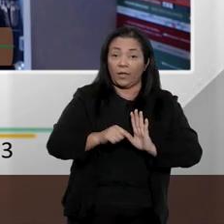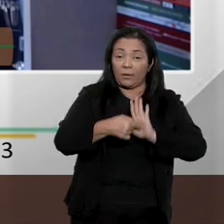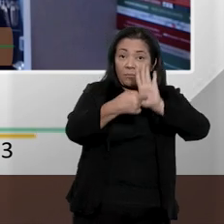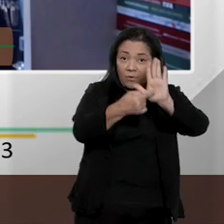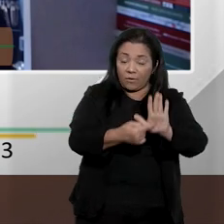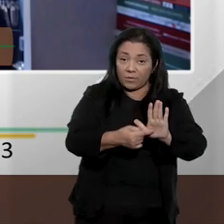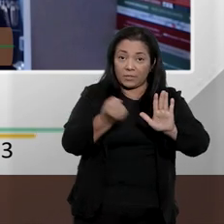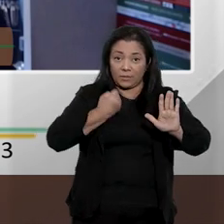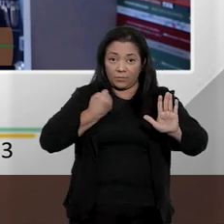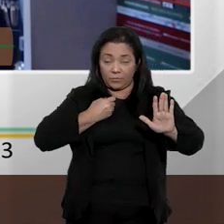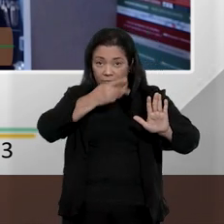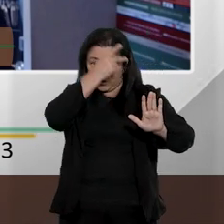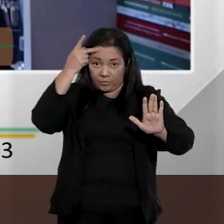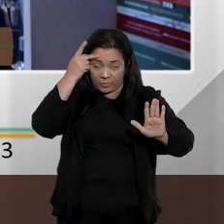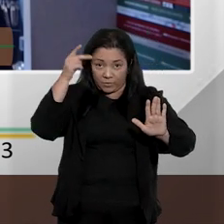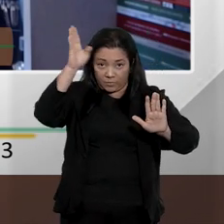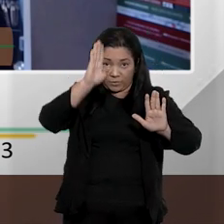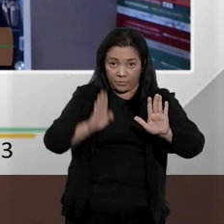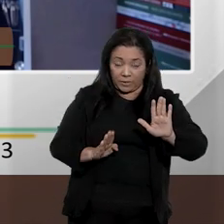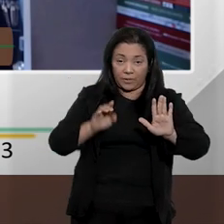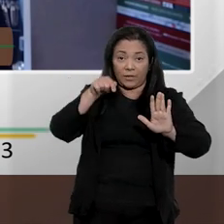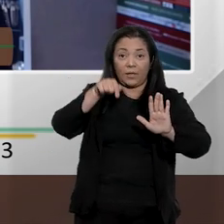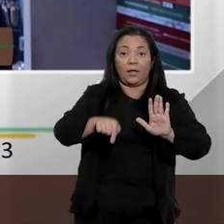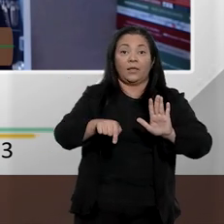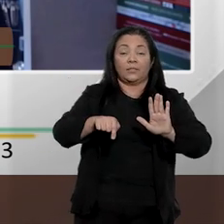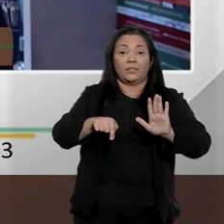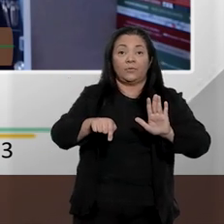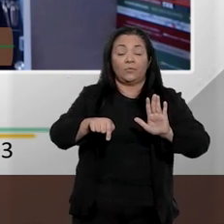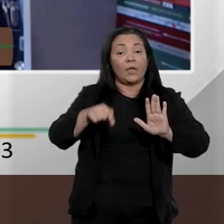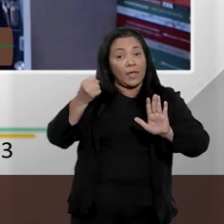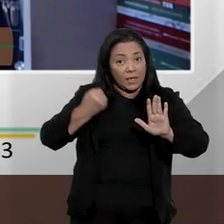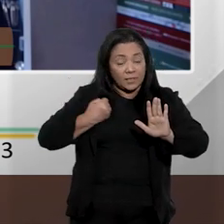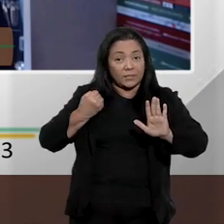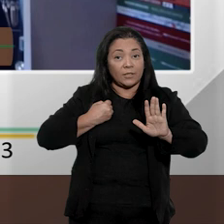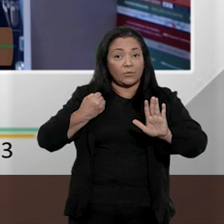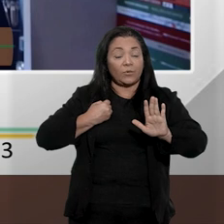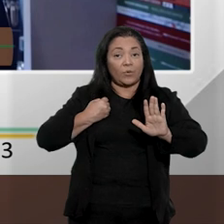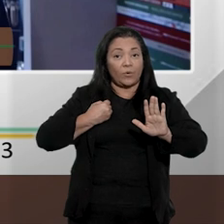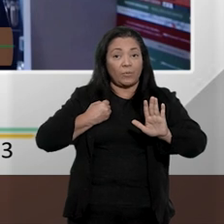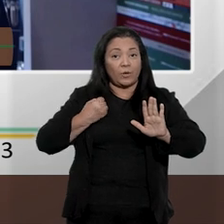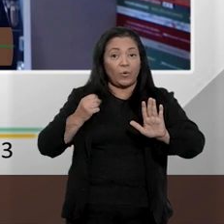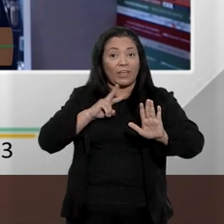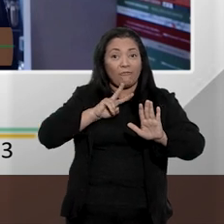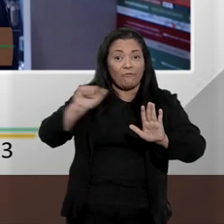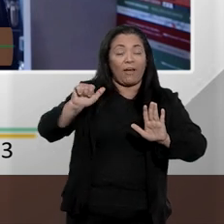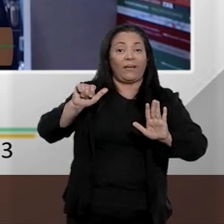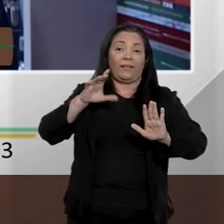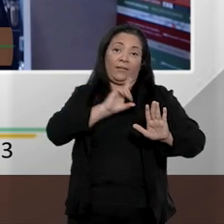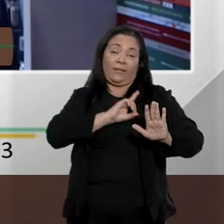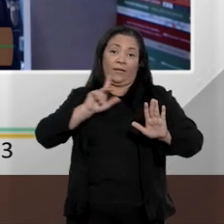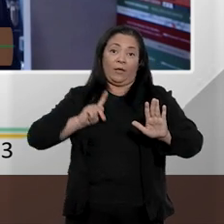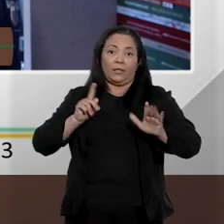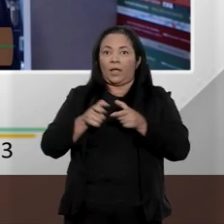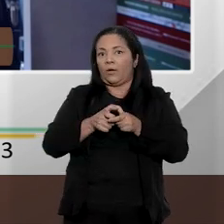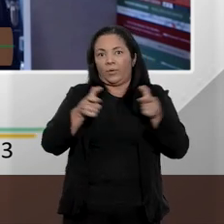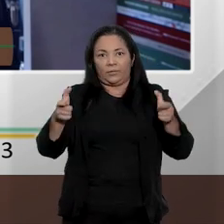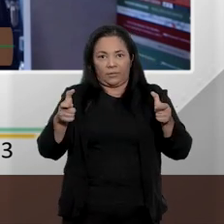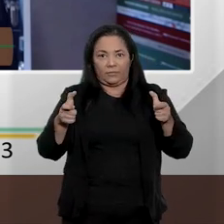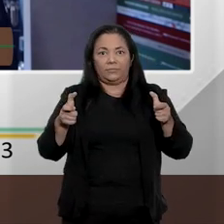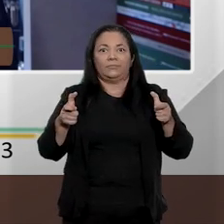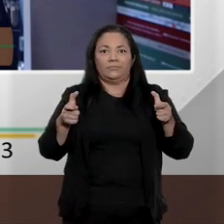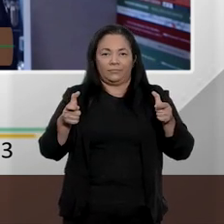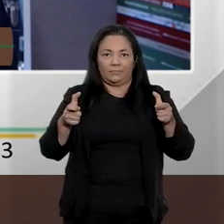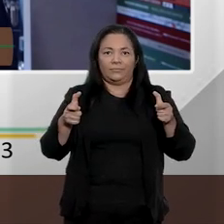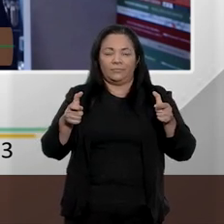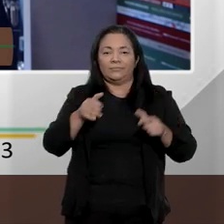pobre como o nosso, num país palperizado como o nosso, o número de pessoas que recorrem à Defensoria é um número muito grande. Isso